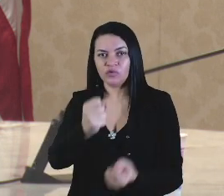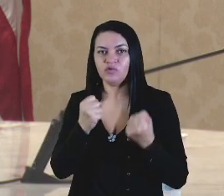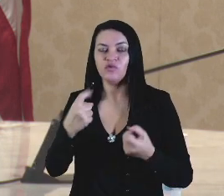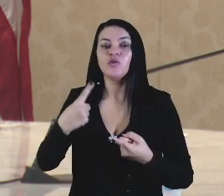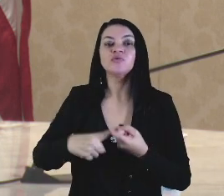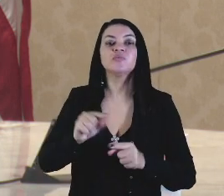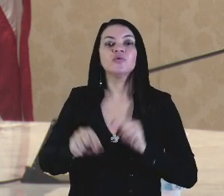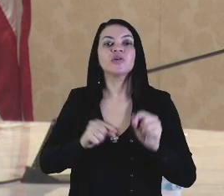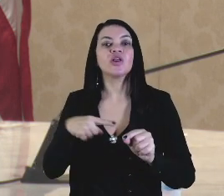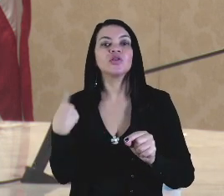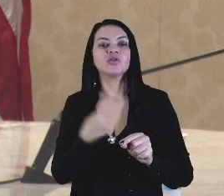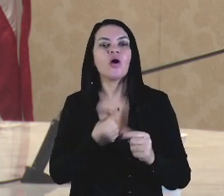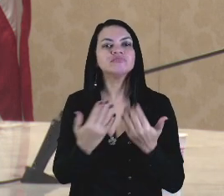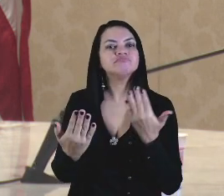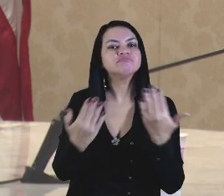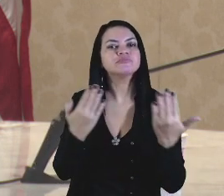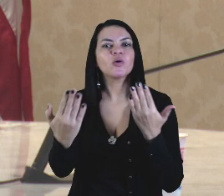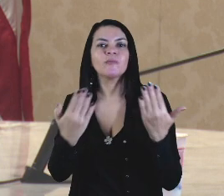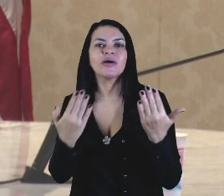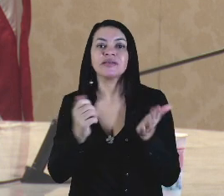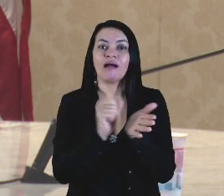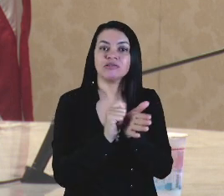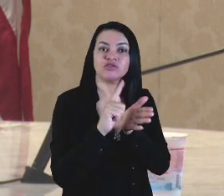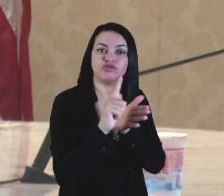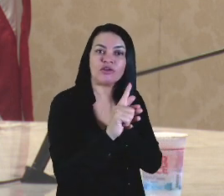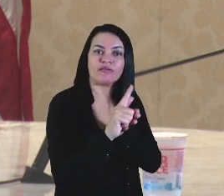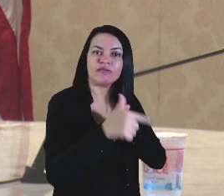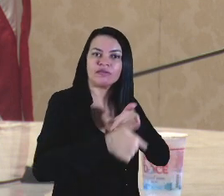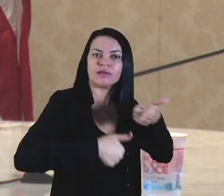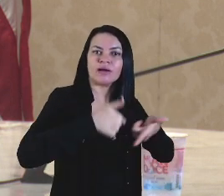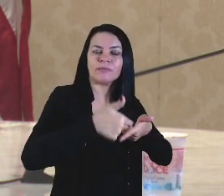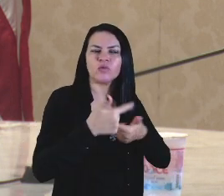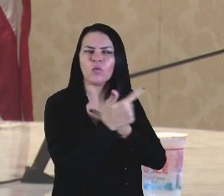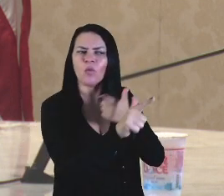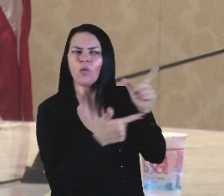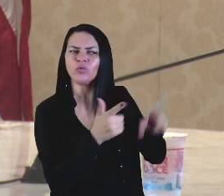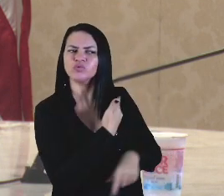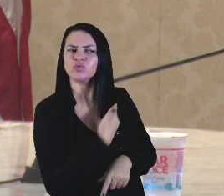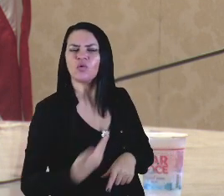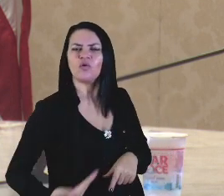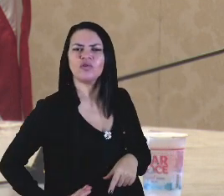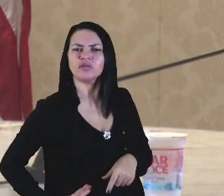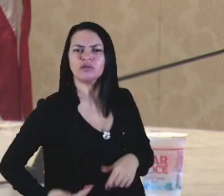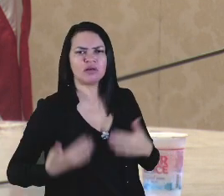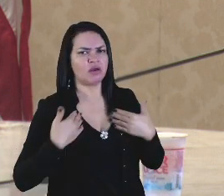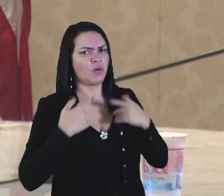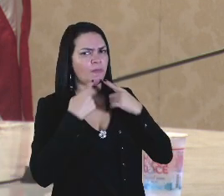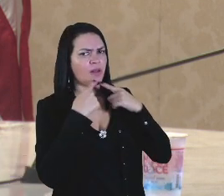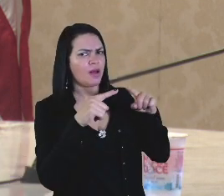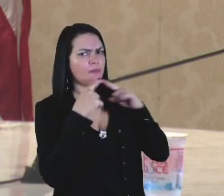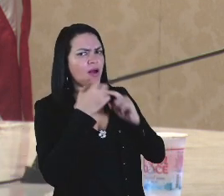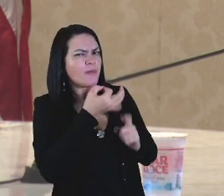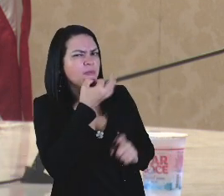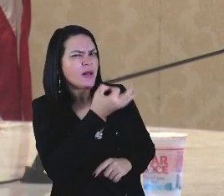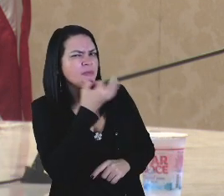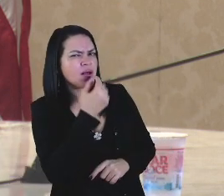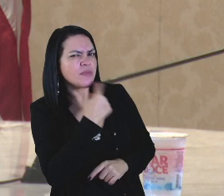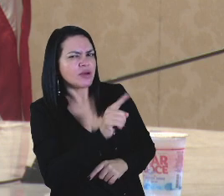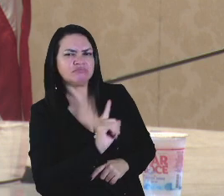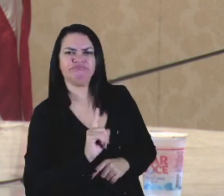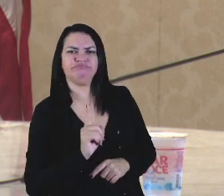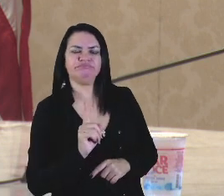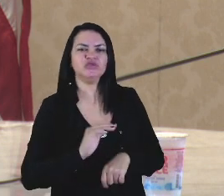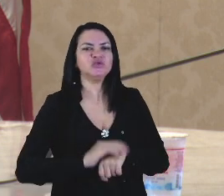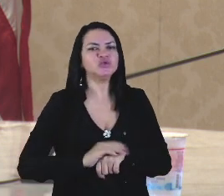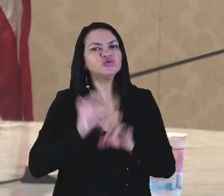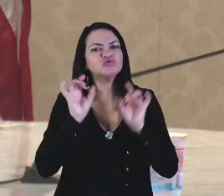comparemos com as agendas de trabalho de outros governantes. Não faço crítica aqui a quem quer que seja, apenas